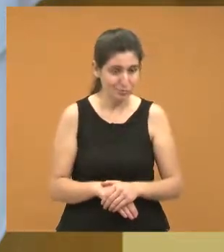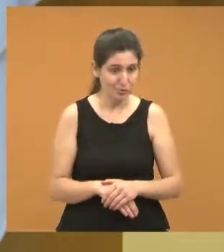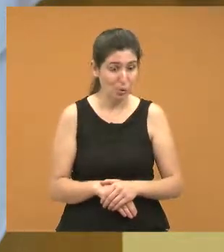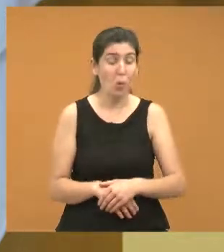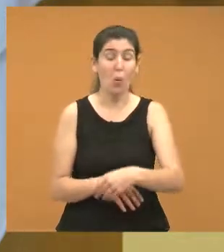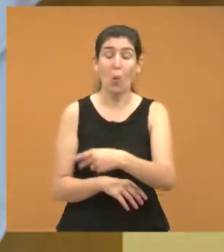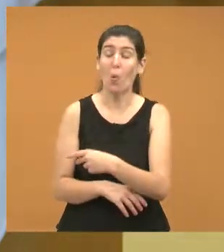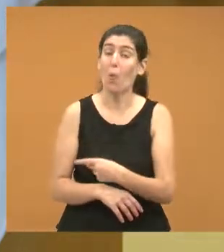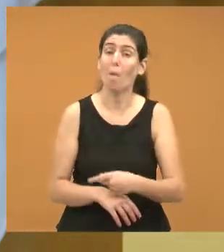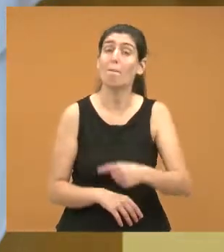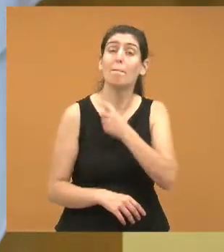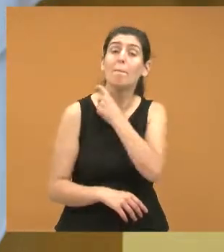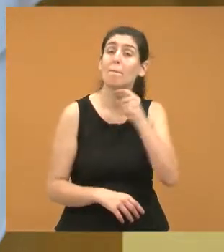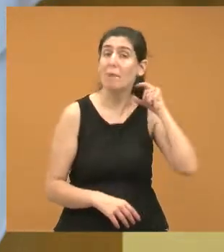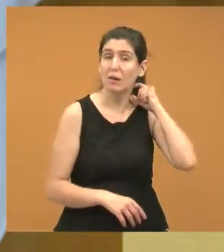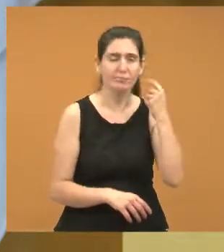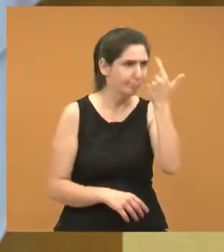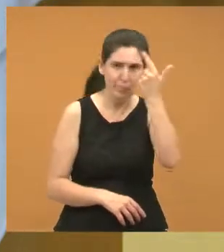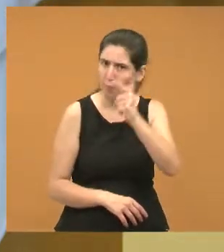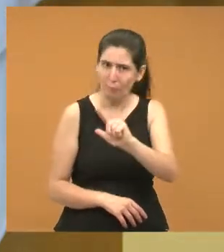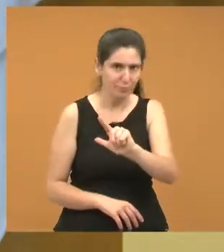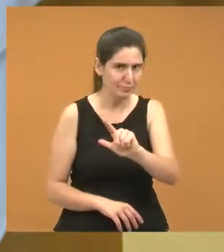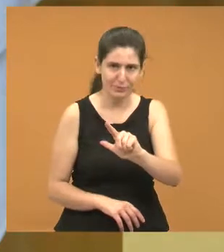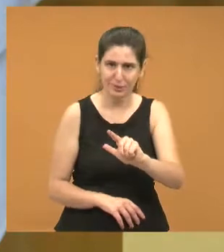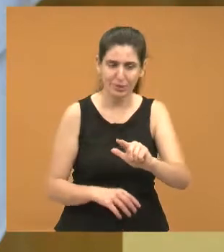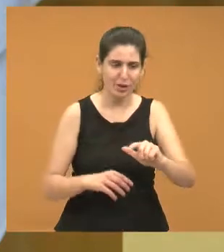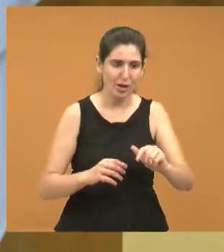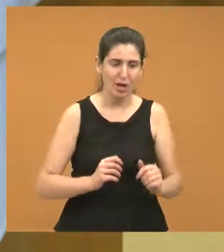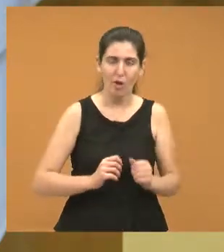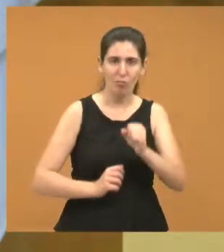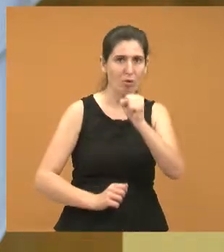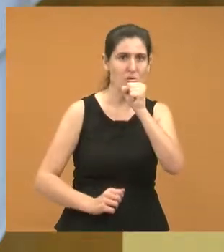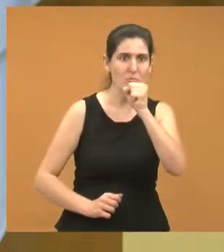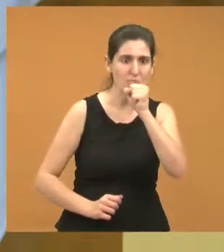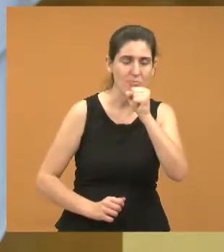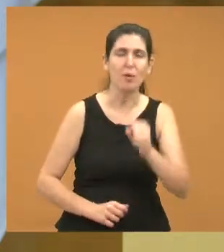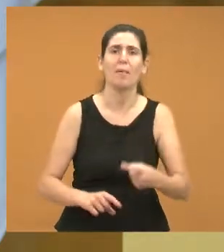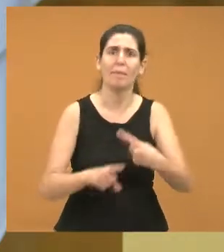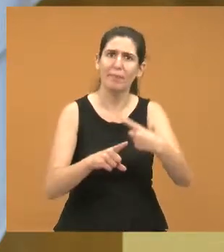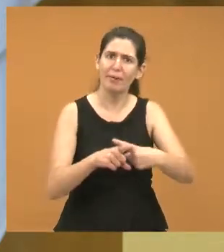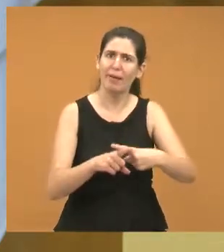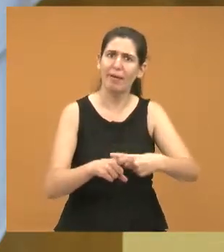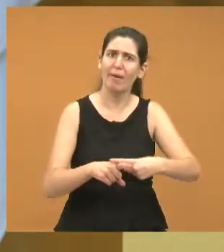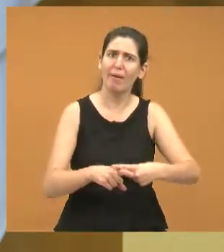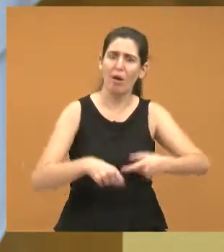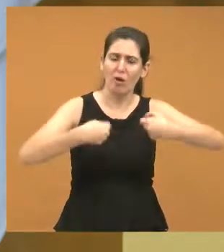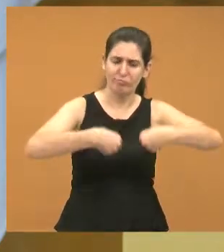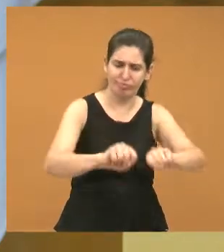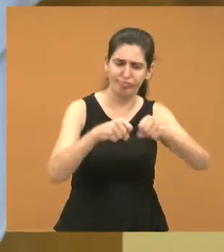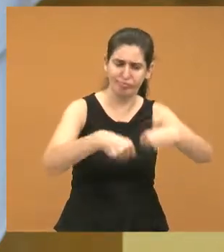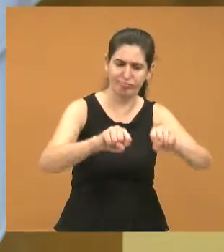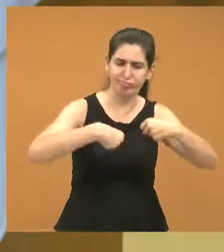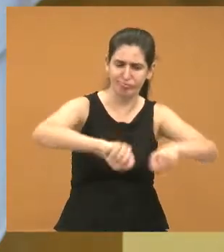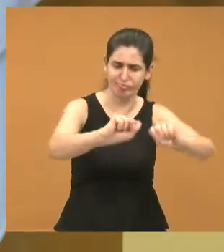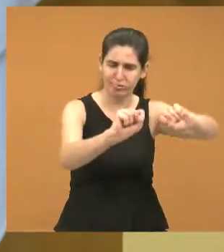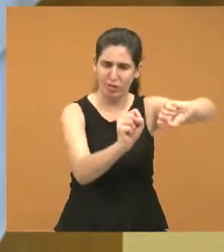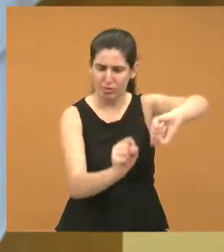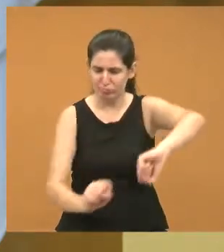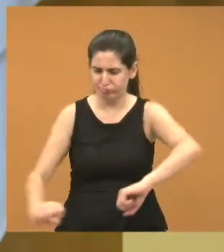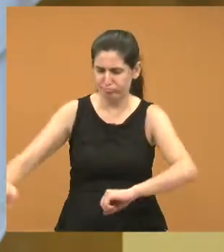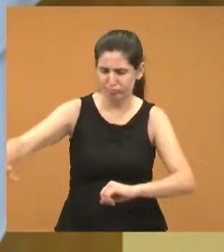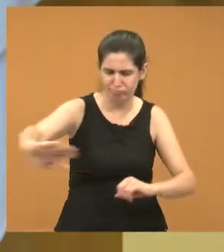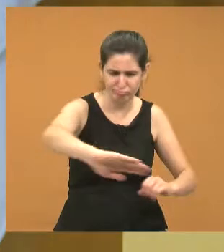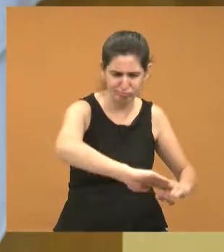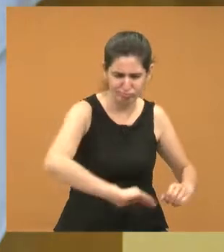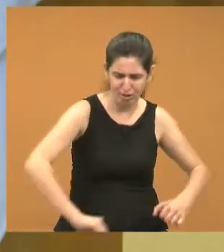para os fiéis, porque os motoqueiros empinando pipa na rua, rapaz, que absurdo. Por isso que fizemos um requerimento,